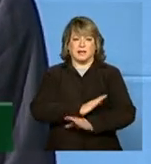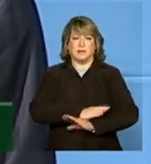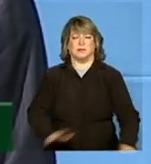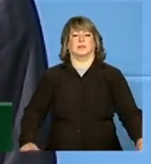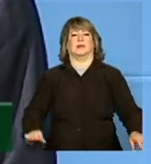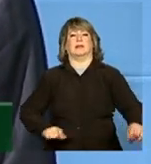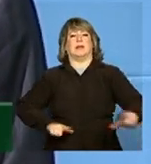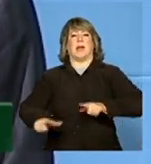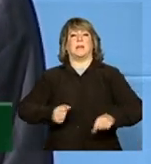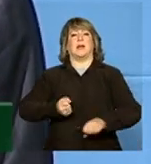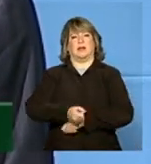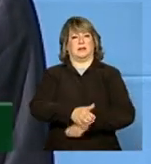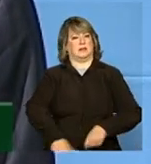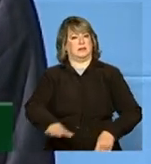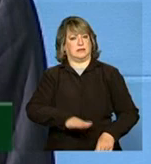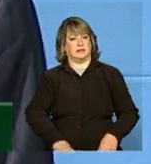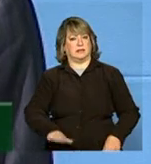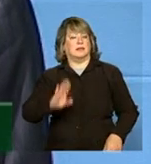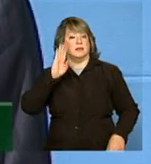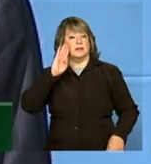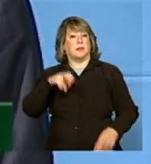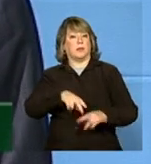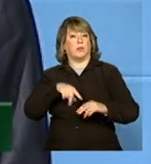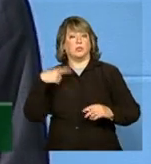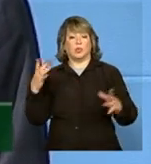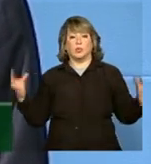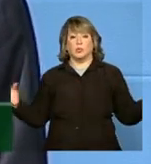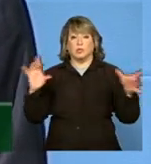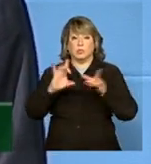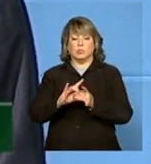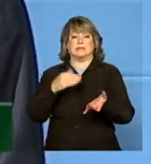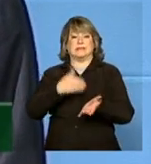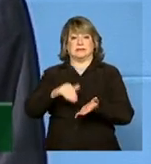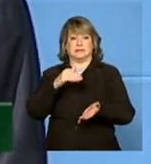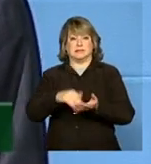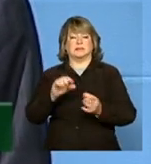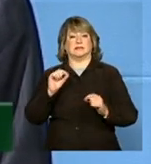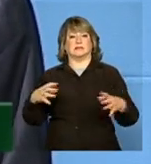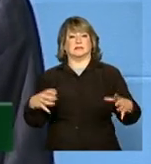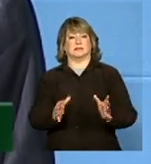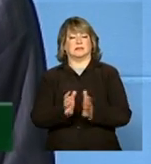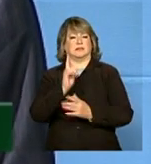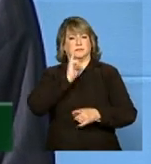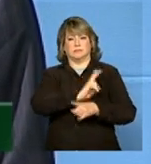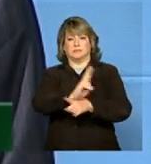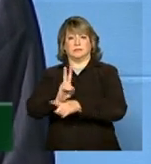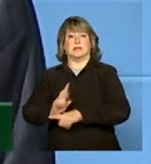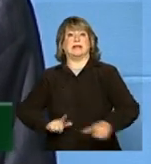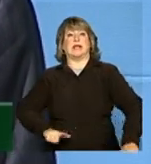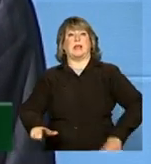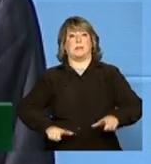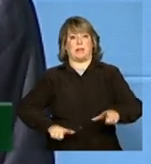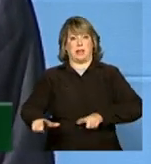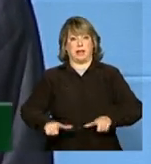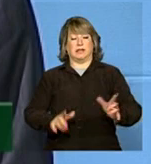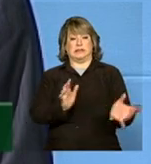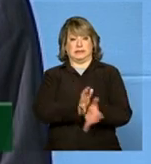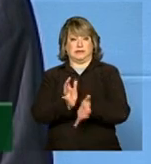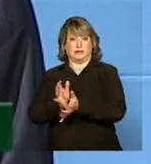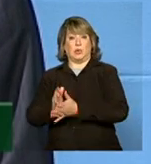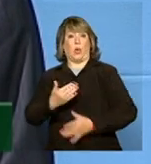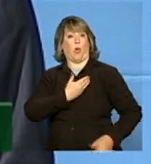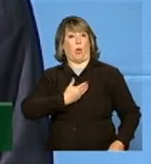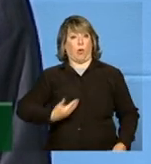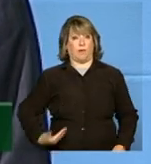infantil, especialmente por ações conjuntas da Secretaria de Expensão do Trabalho, entre setores do